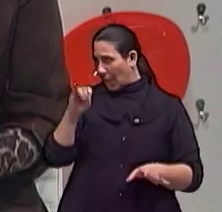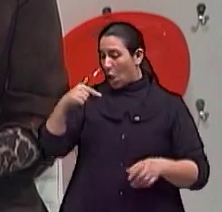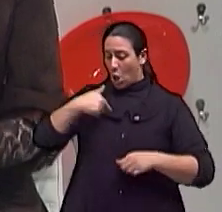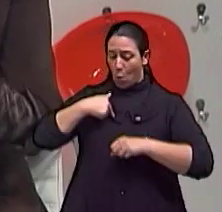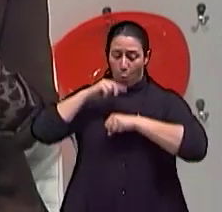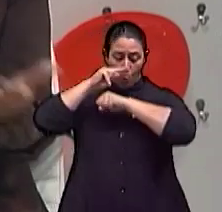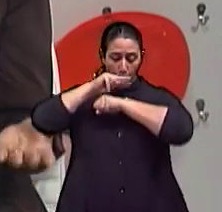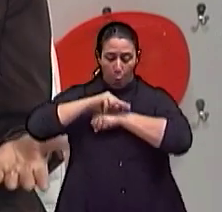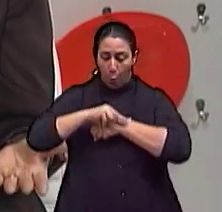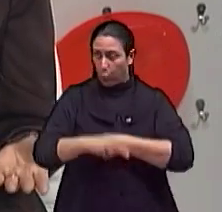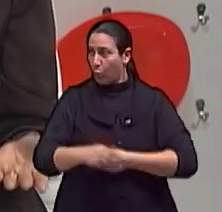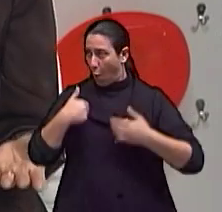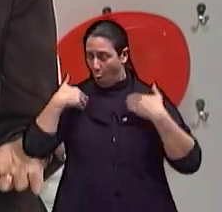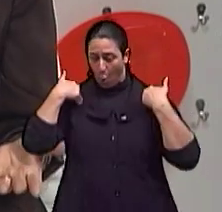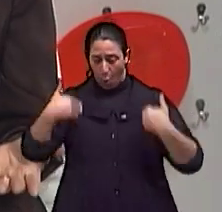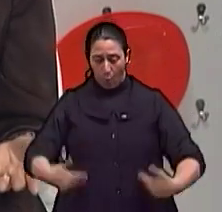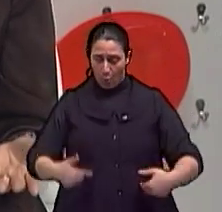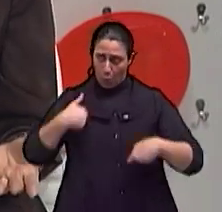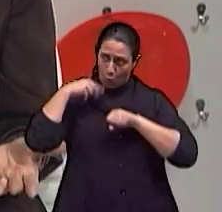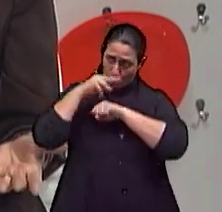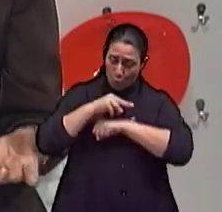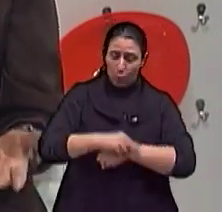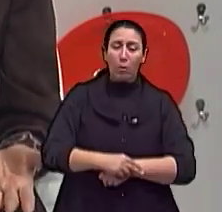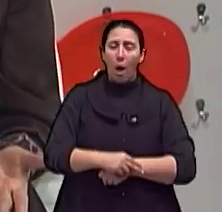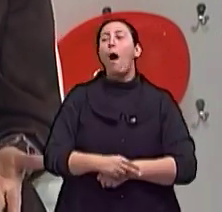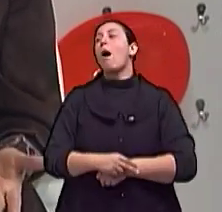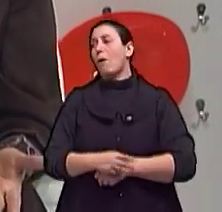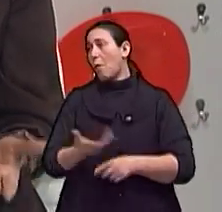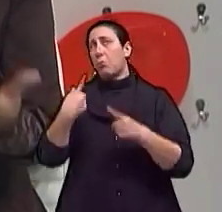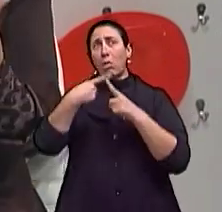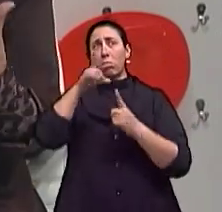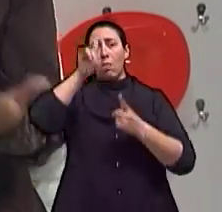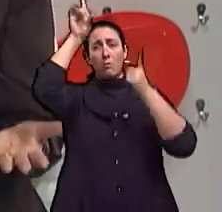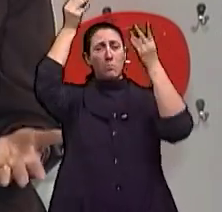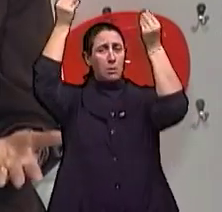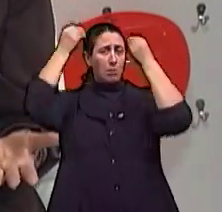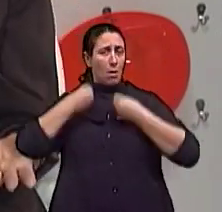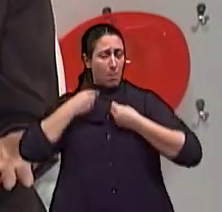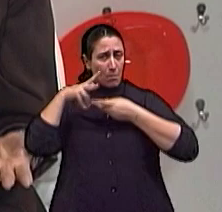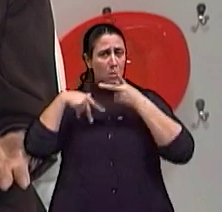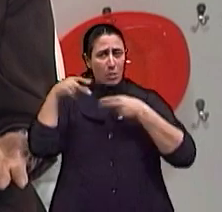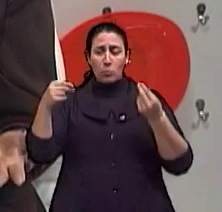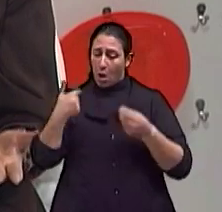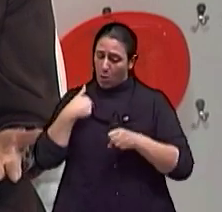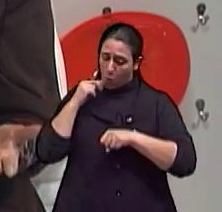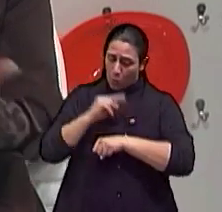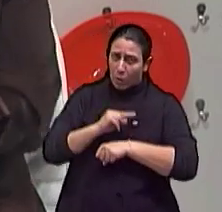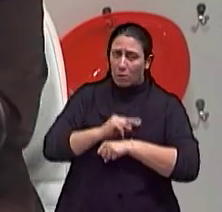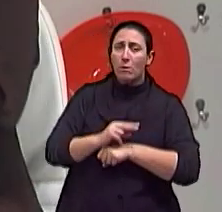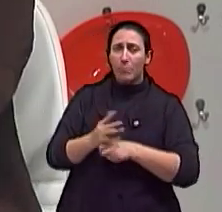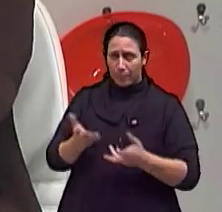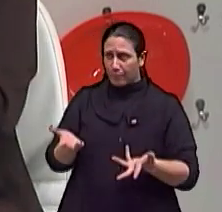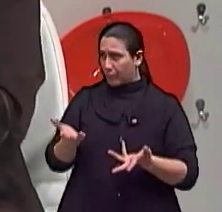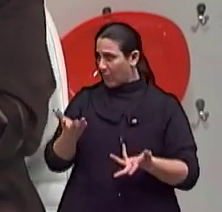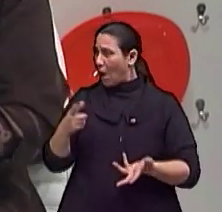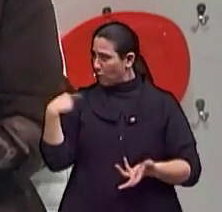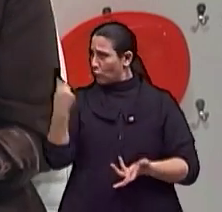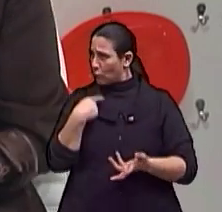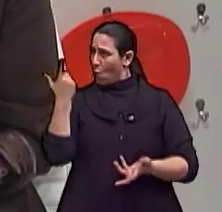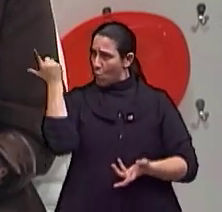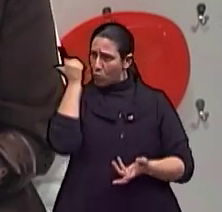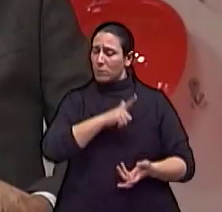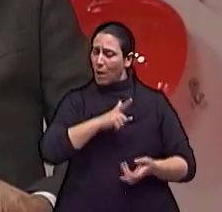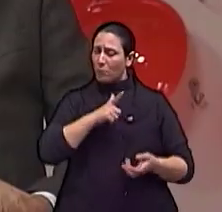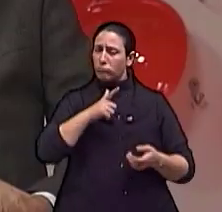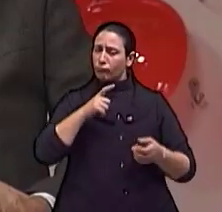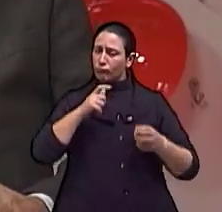desse organismo, que é o único que eu vou ter na vida, né? Foi o presente de Deus e eu é que tenho que cuidar dele, a gente enfrenta melhor as